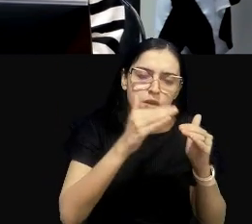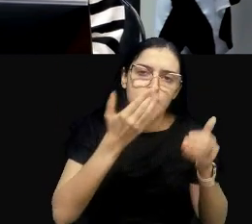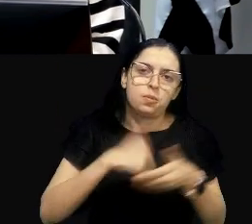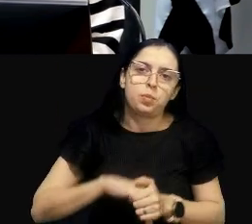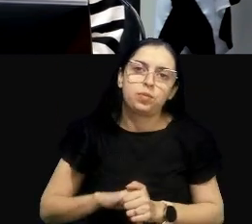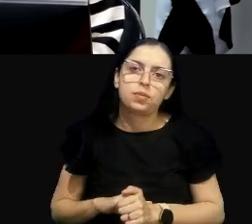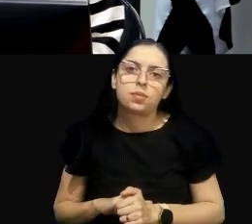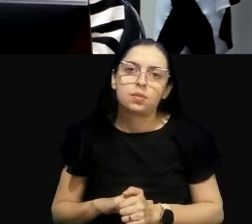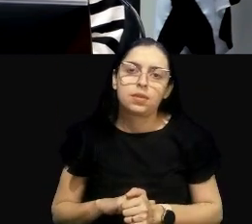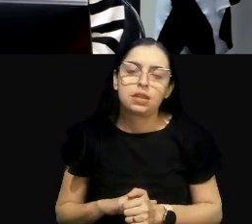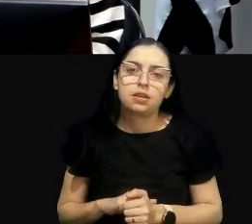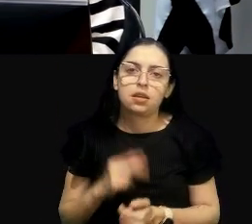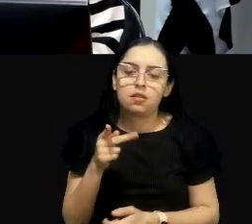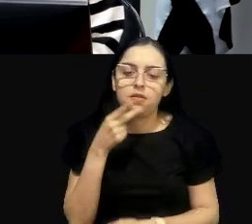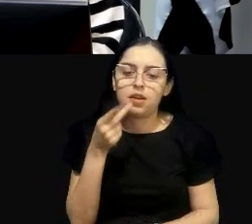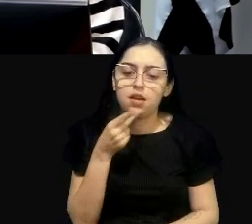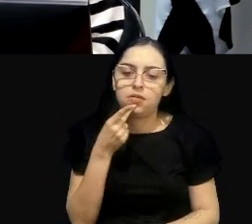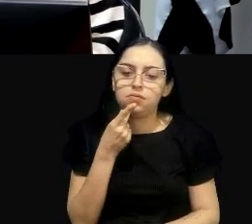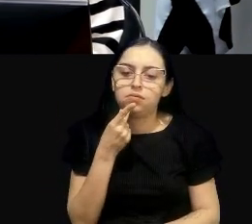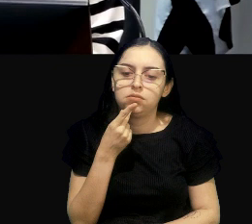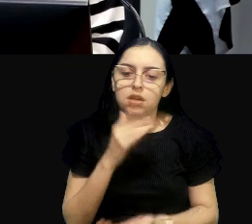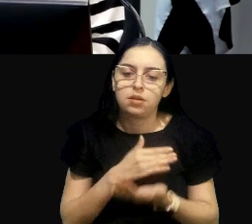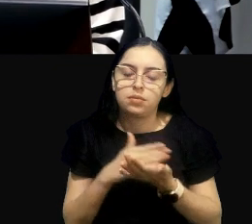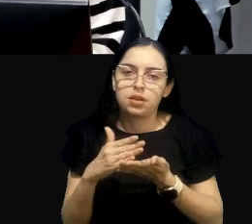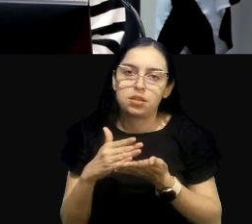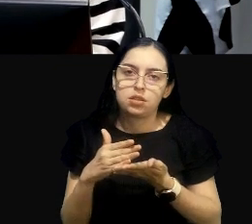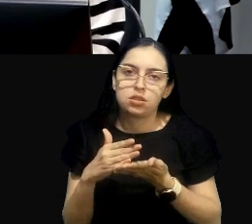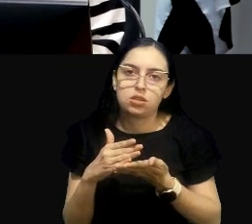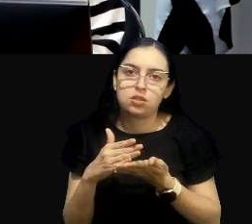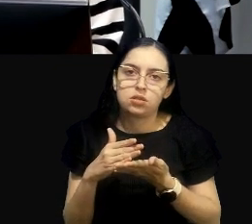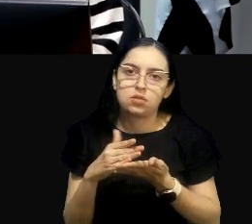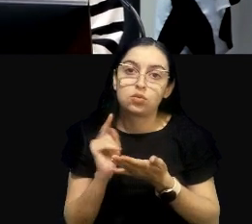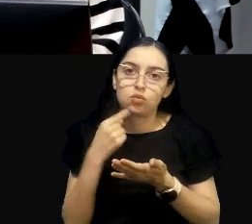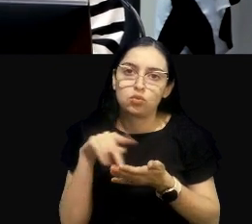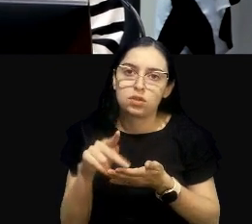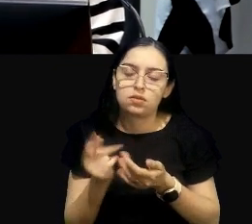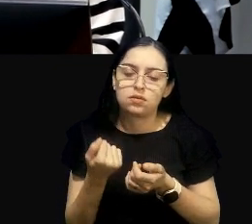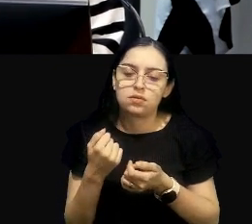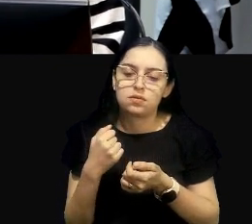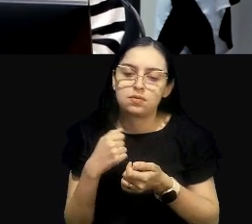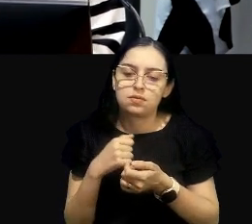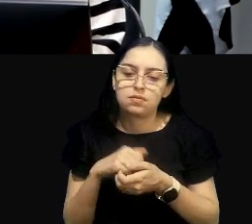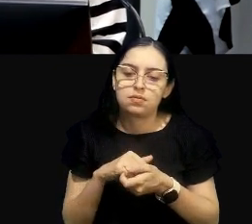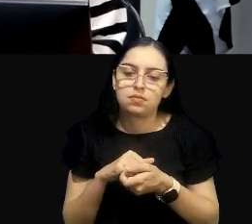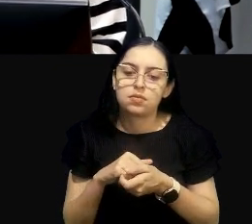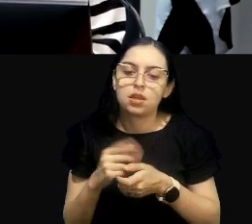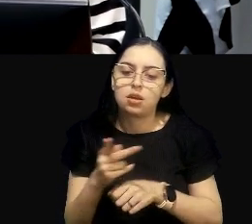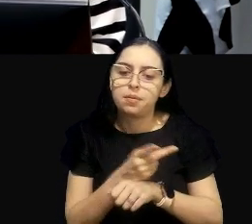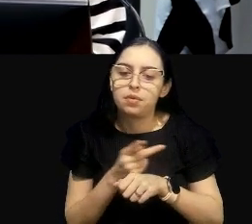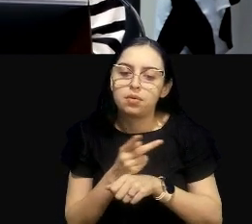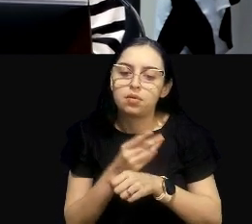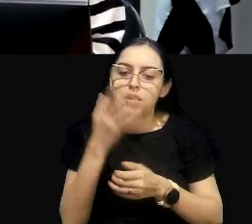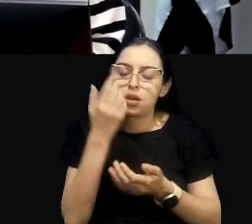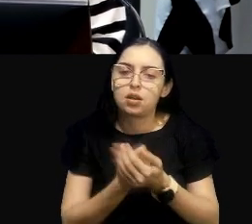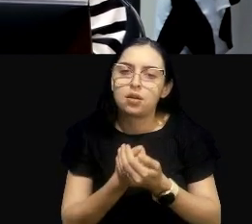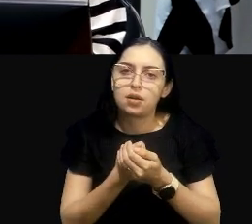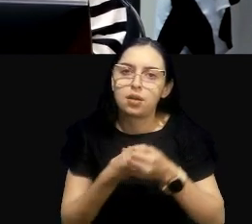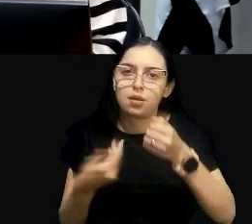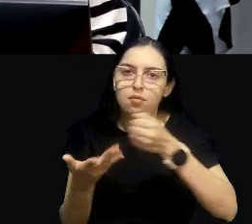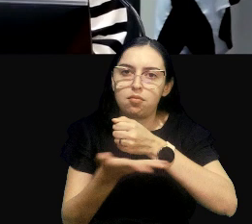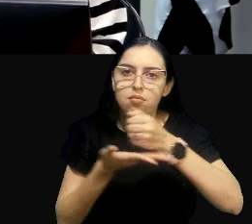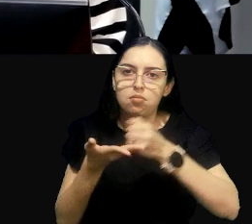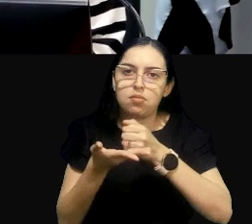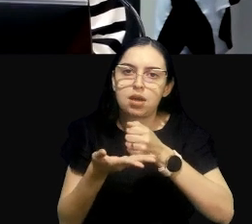E aí, eu falo, a partir disso, vocês vão buscar a situação base. É um